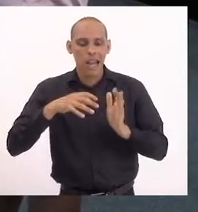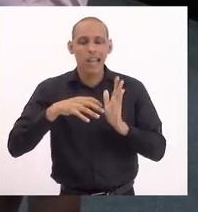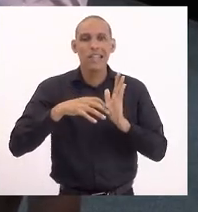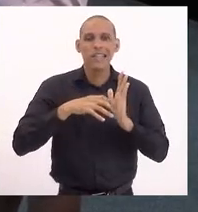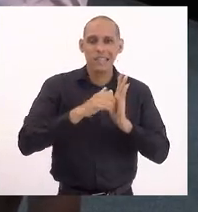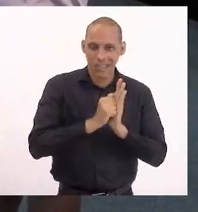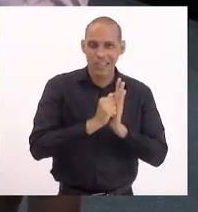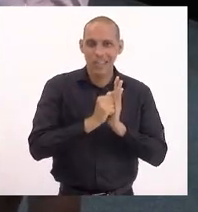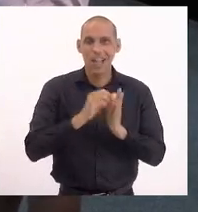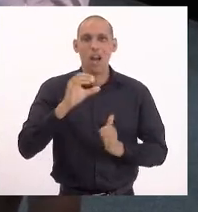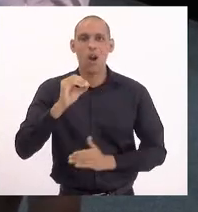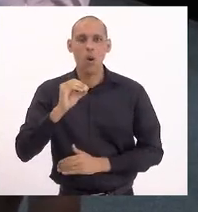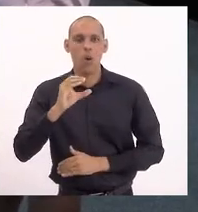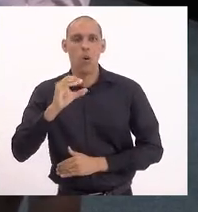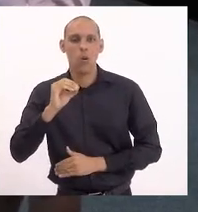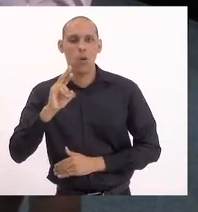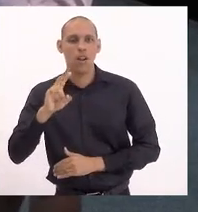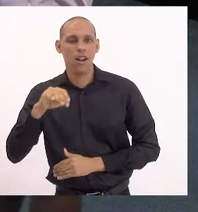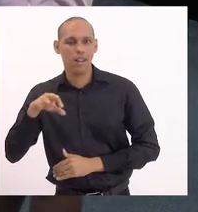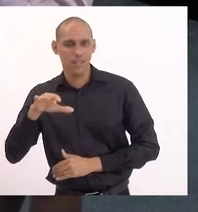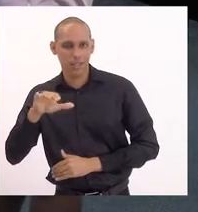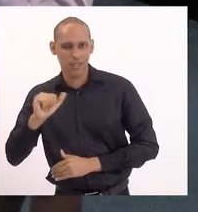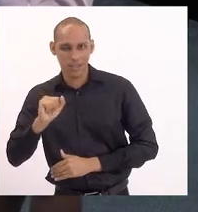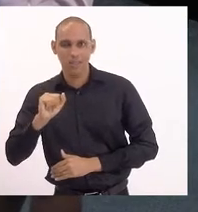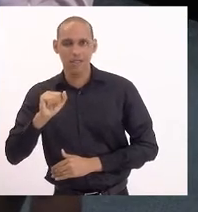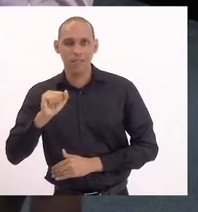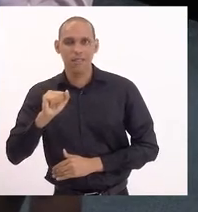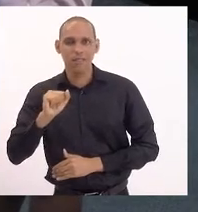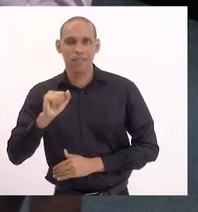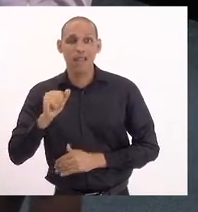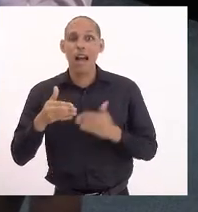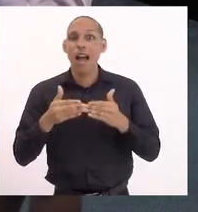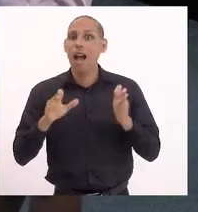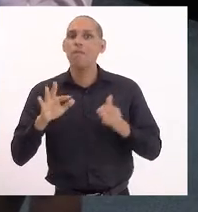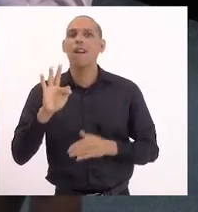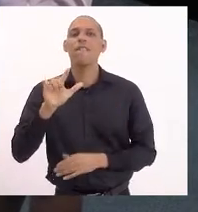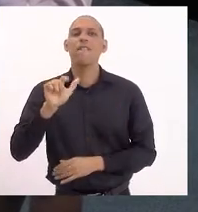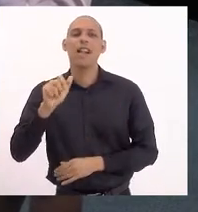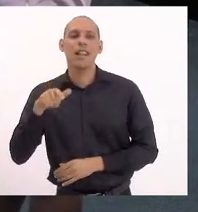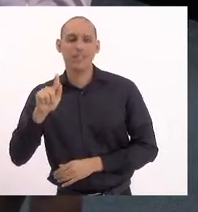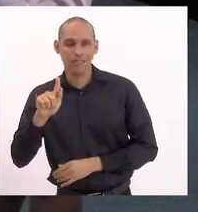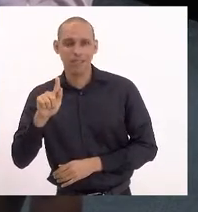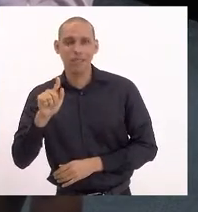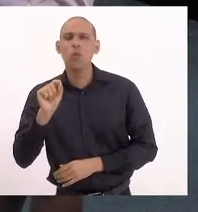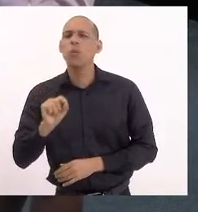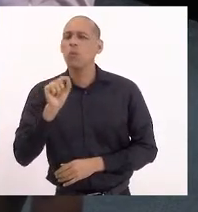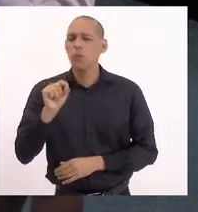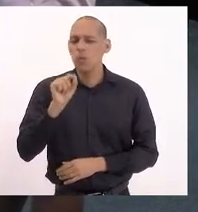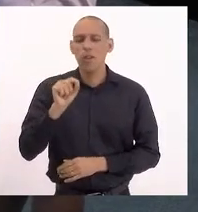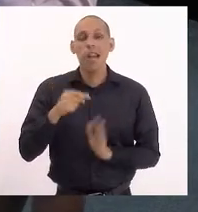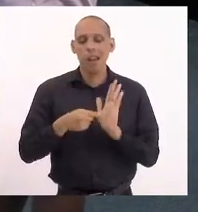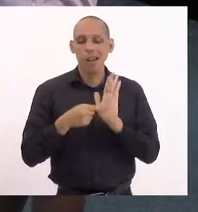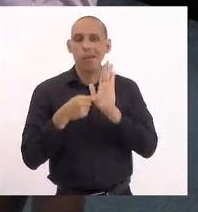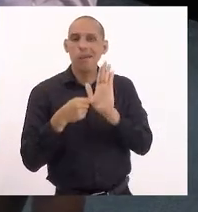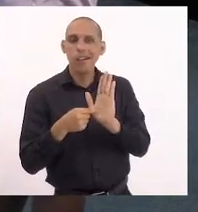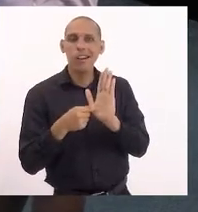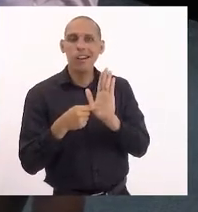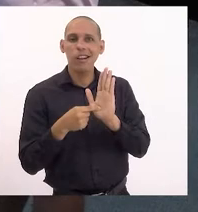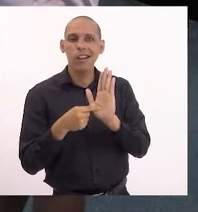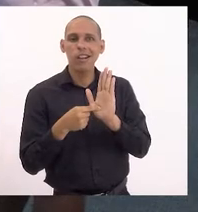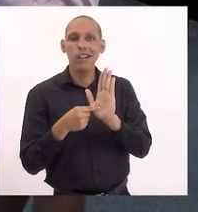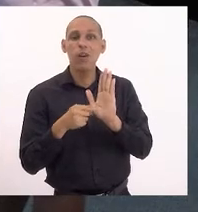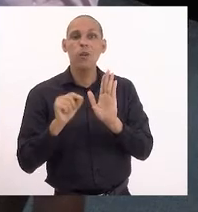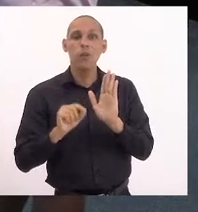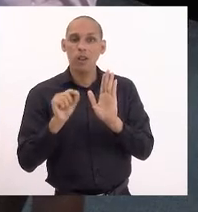ocorrência se abra uma janela, um flag para que se aponte ali naquele momento a